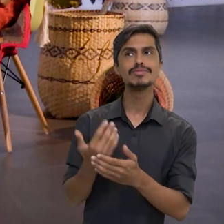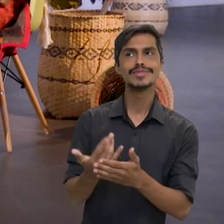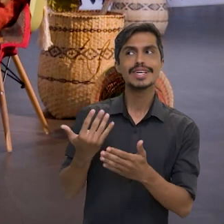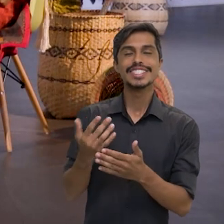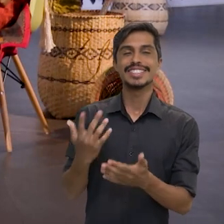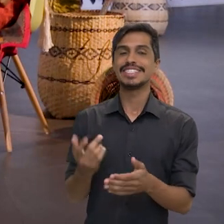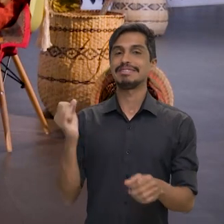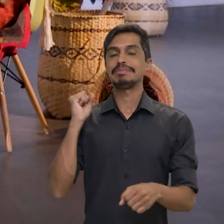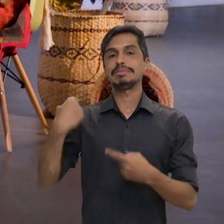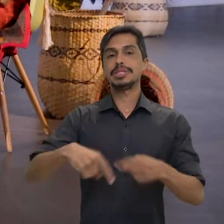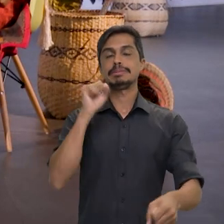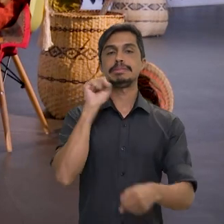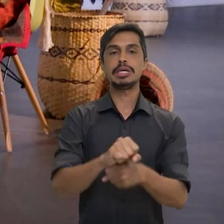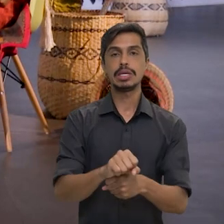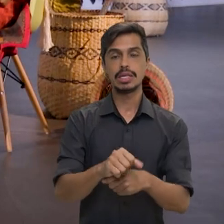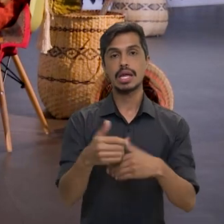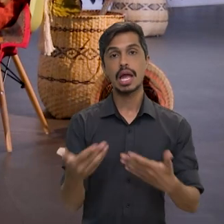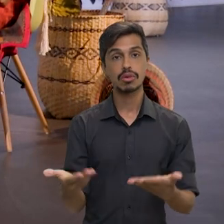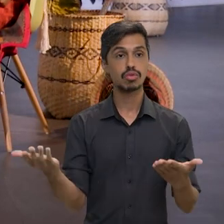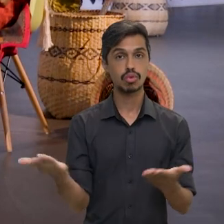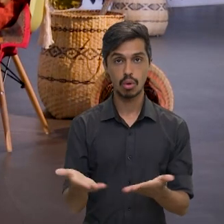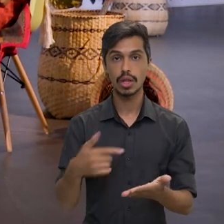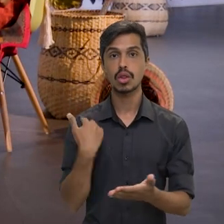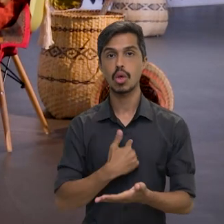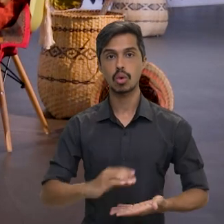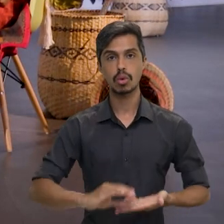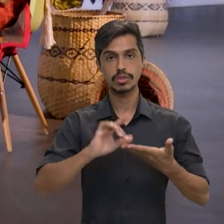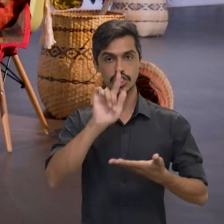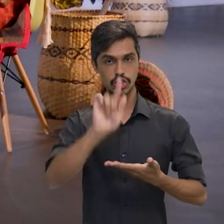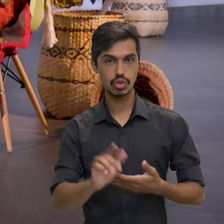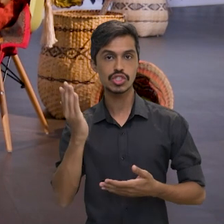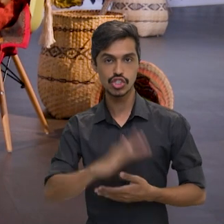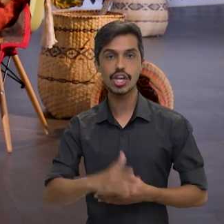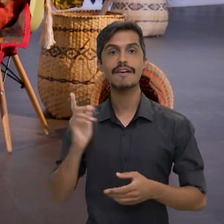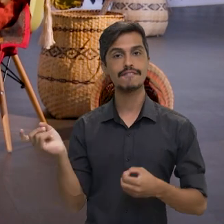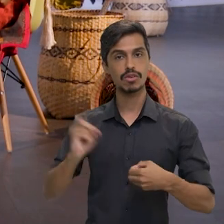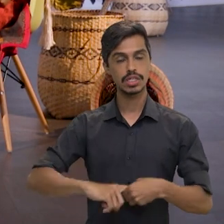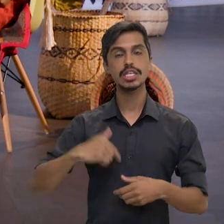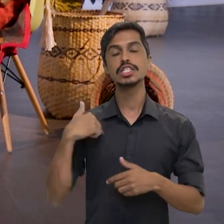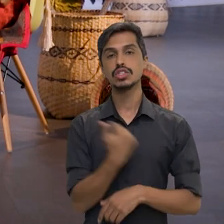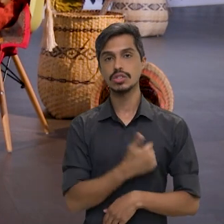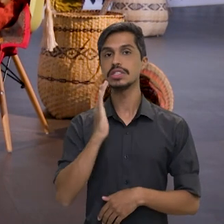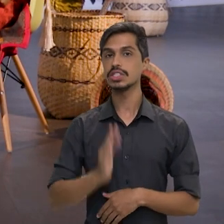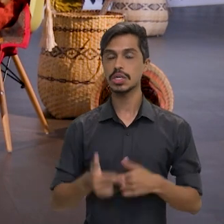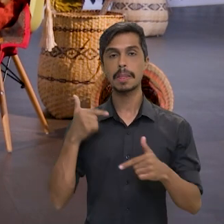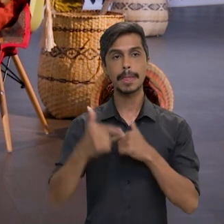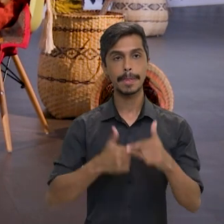essa política foi totalmente paralisada. E agora já reinstalamos o Comitê Gestor e estamos trabalhando a